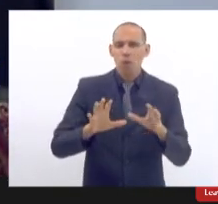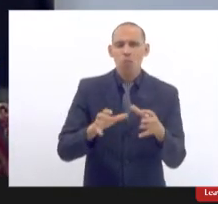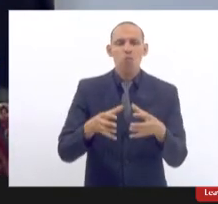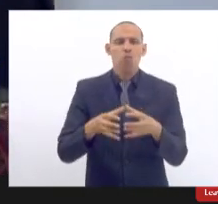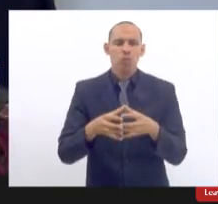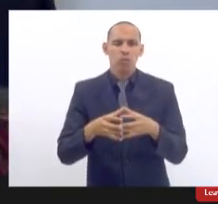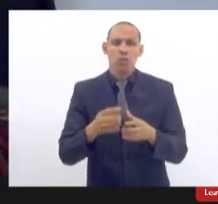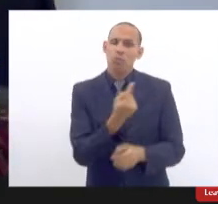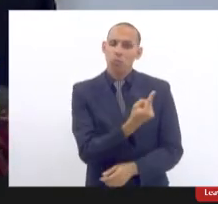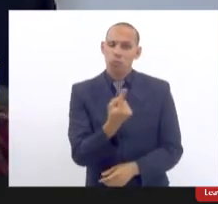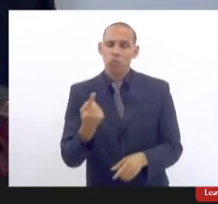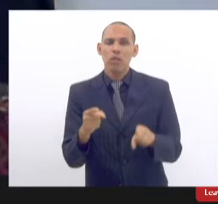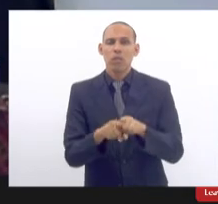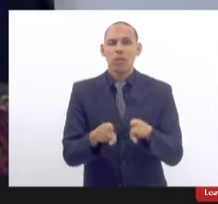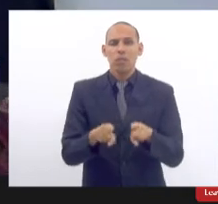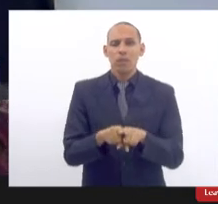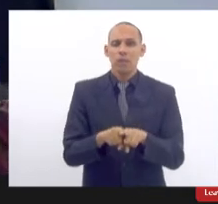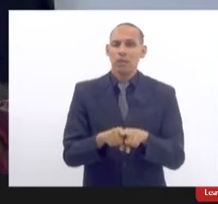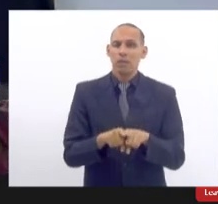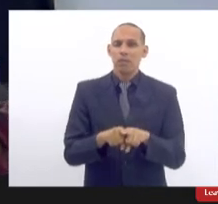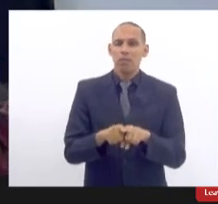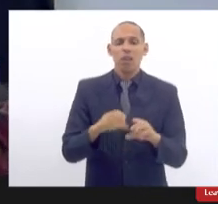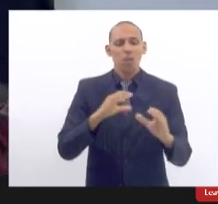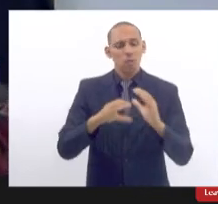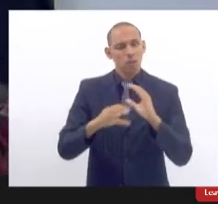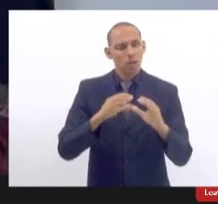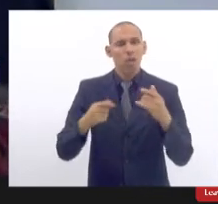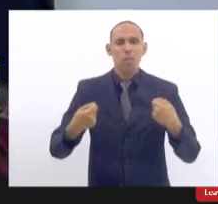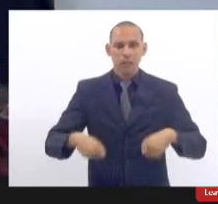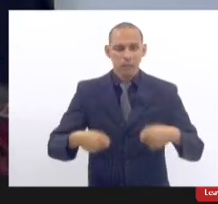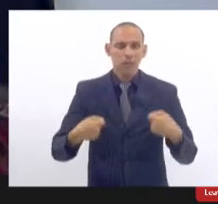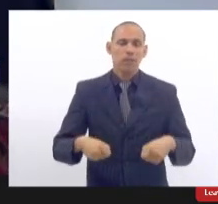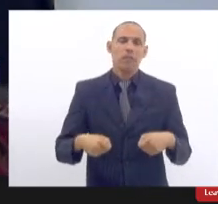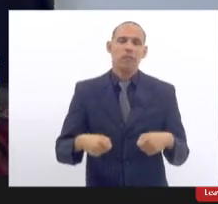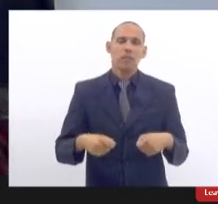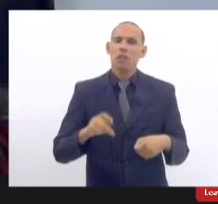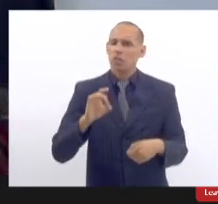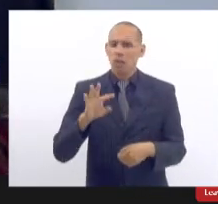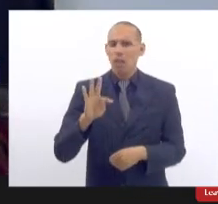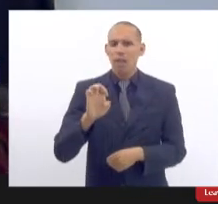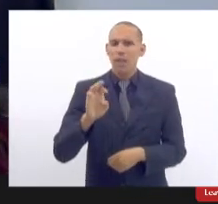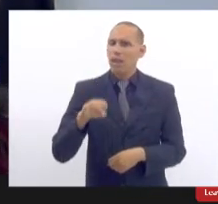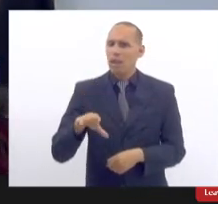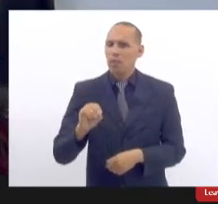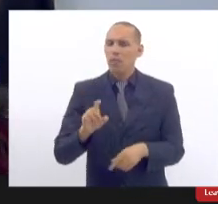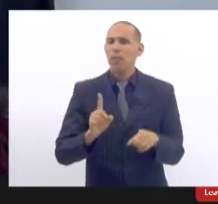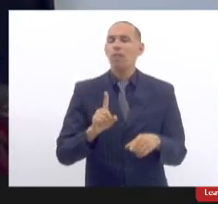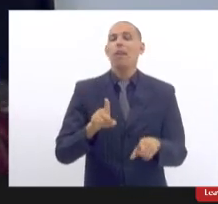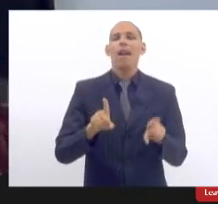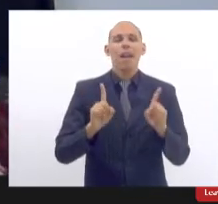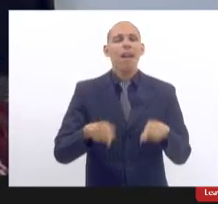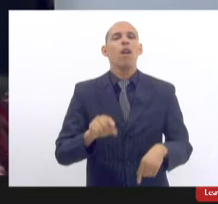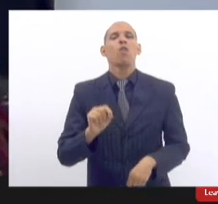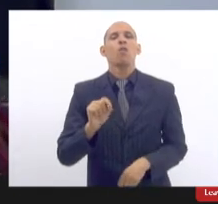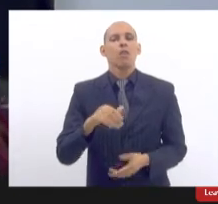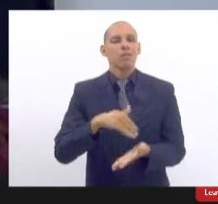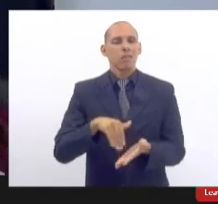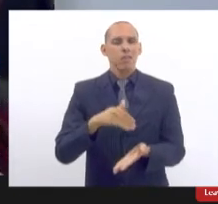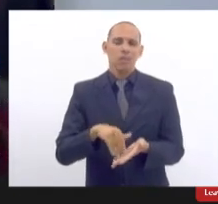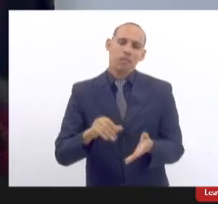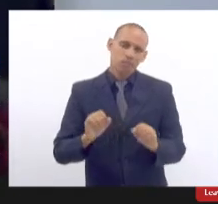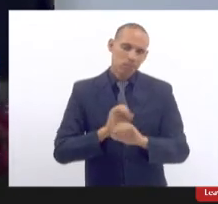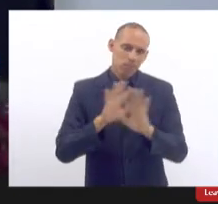consentimento tem um canal de comunicação isso remete a formas da secretaria é claro que a